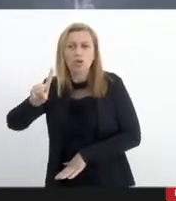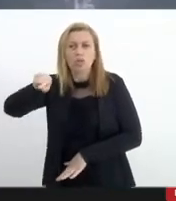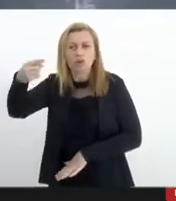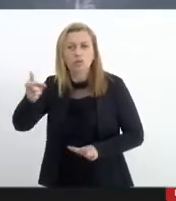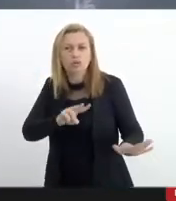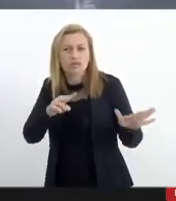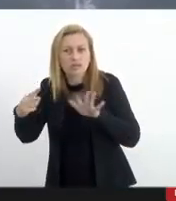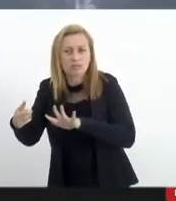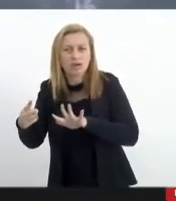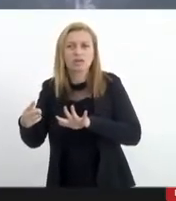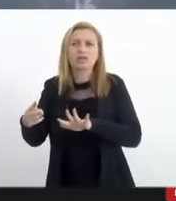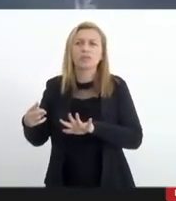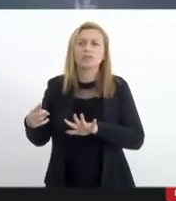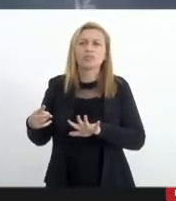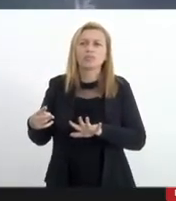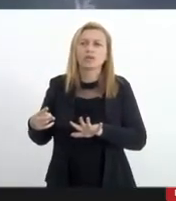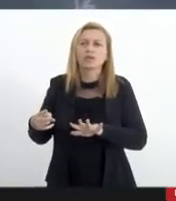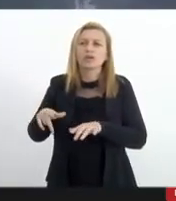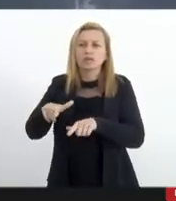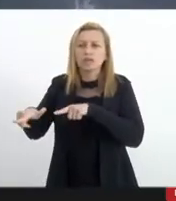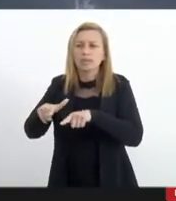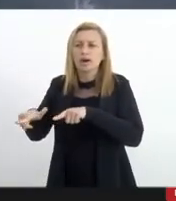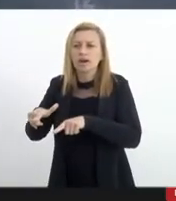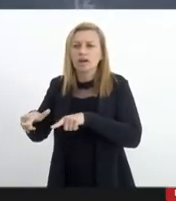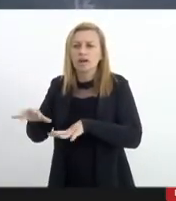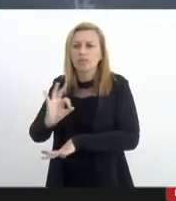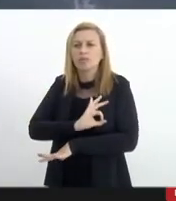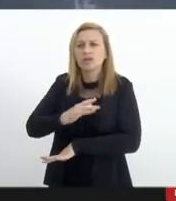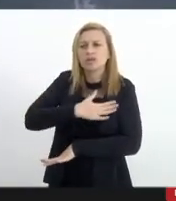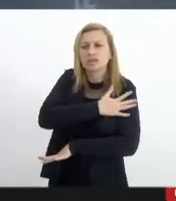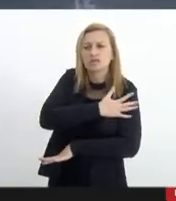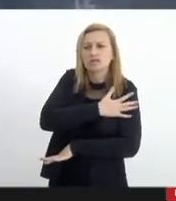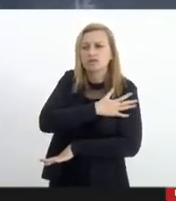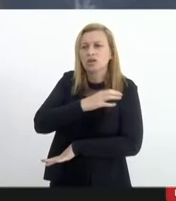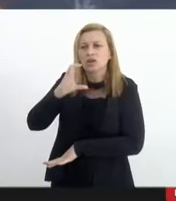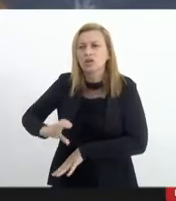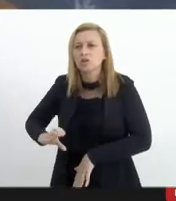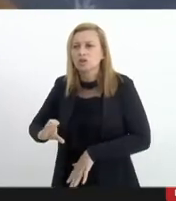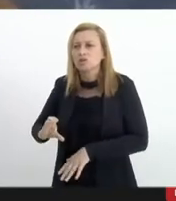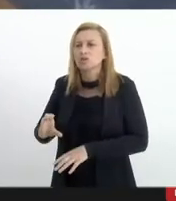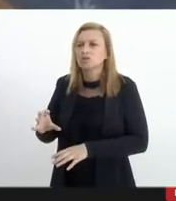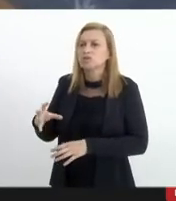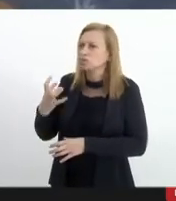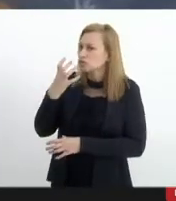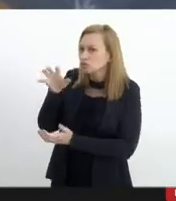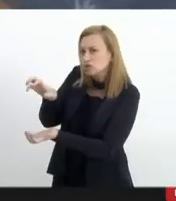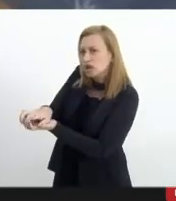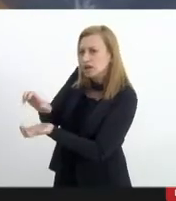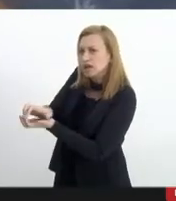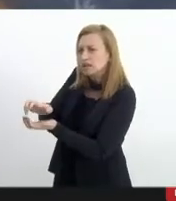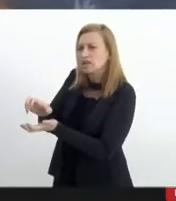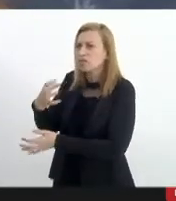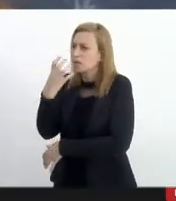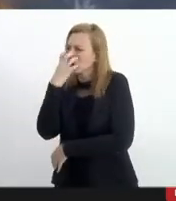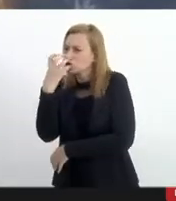a operação da polícia civil no Jacarezinho a cadela da PM e apreendeu